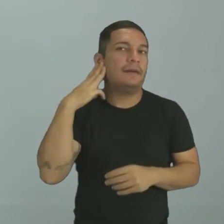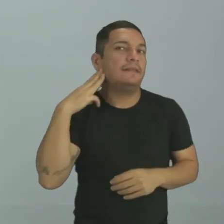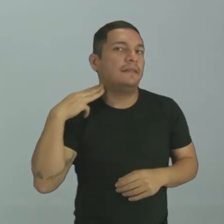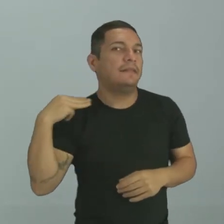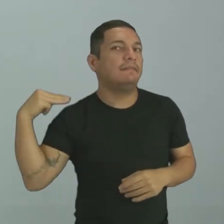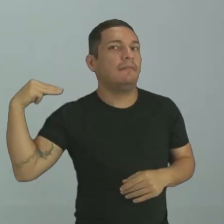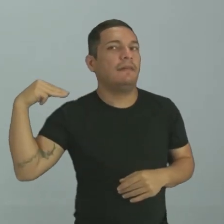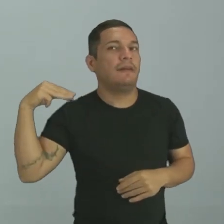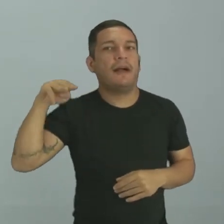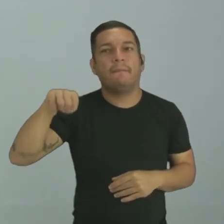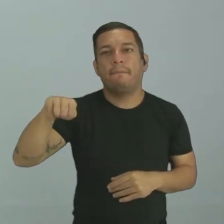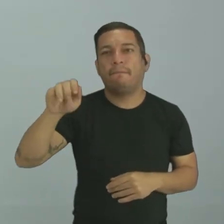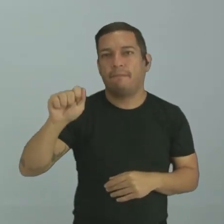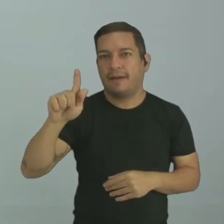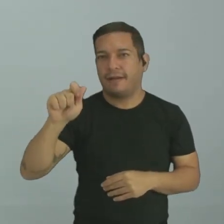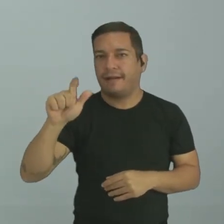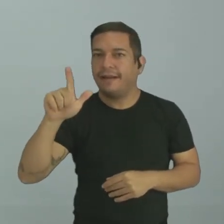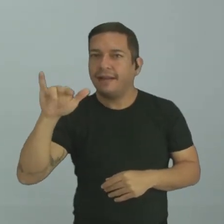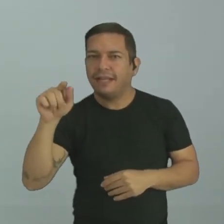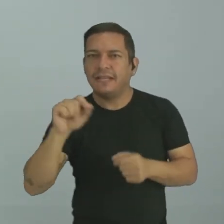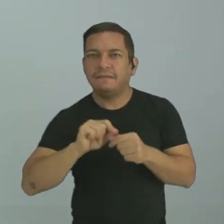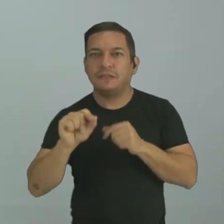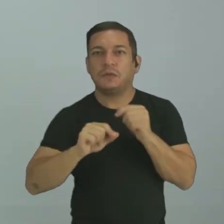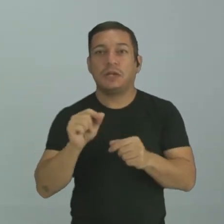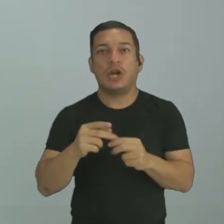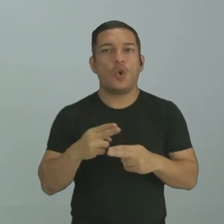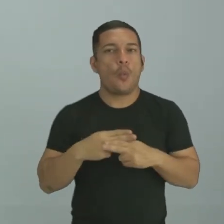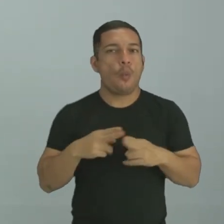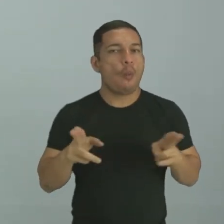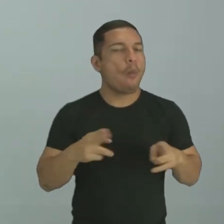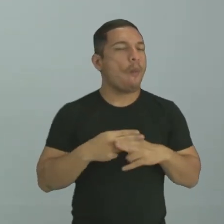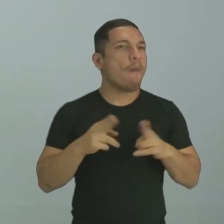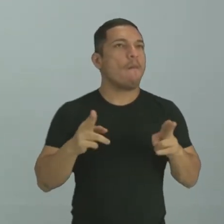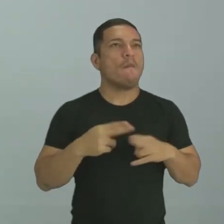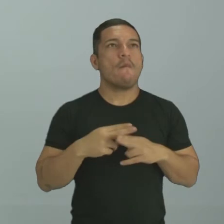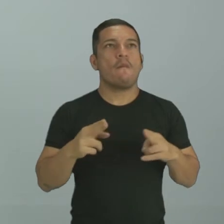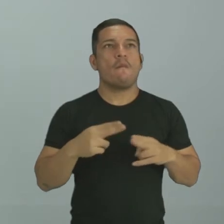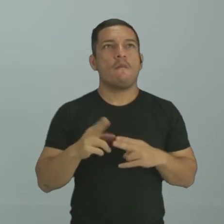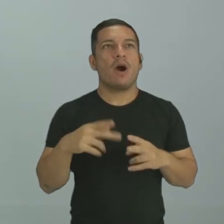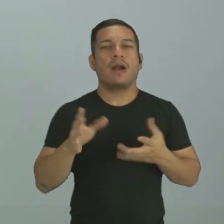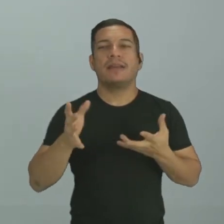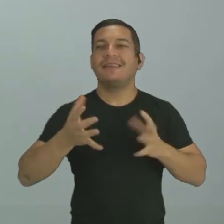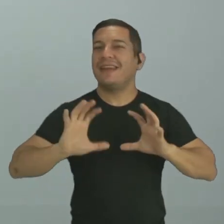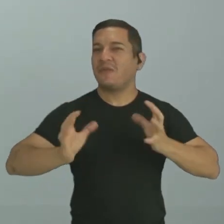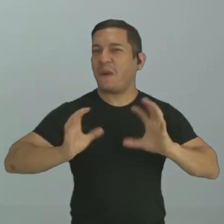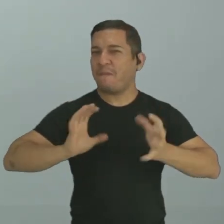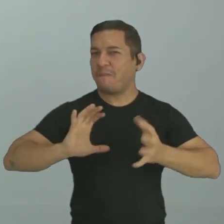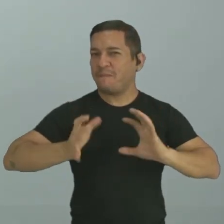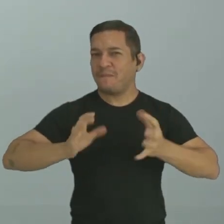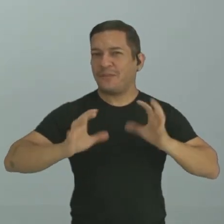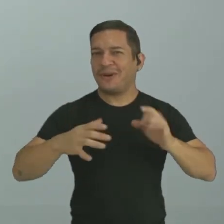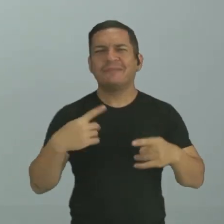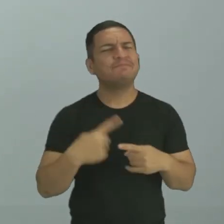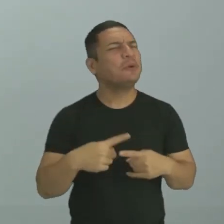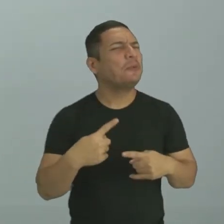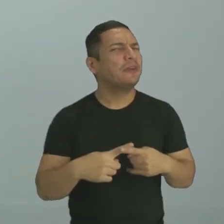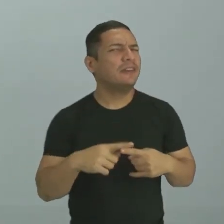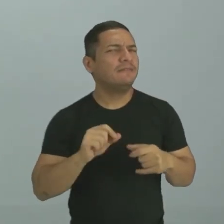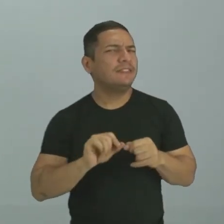o que que ele fez? Ele fingiu, né? Ele fingiu que era uma bola. Por que que ele fingiu que era uma bola?